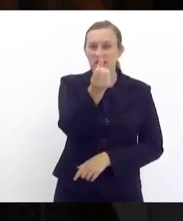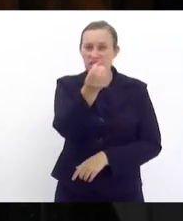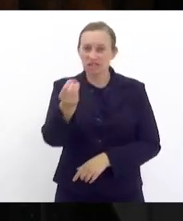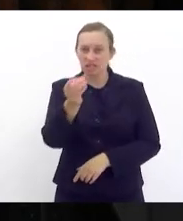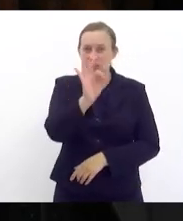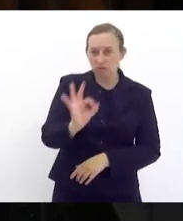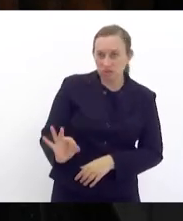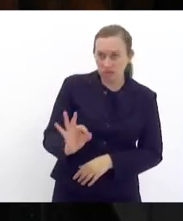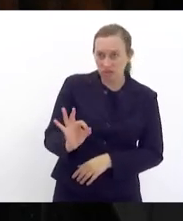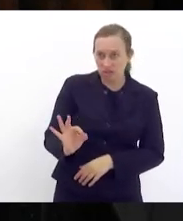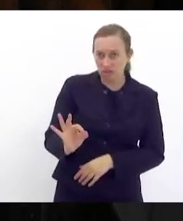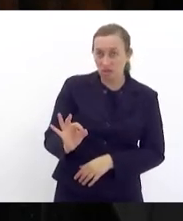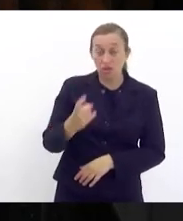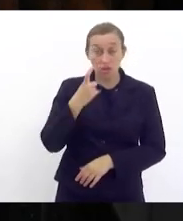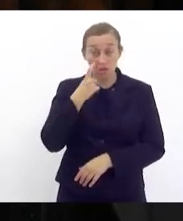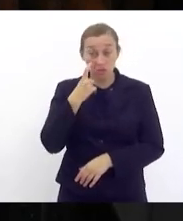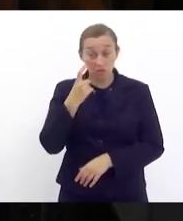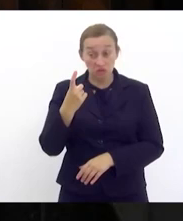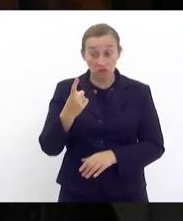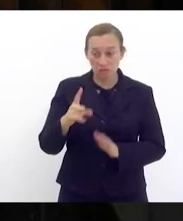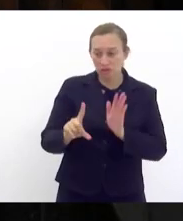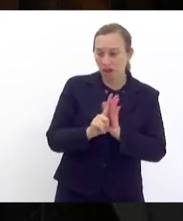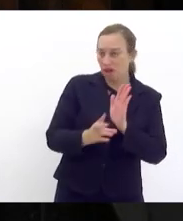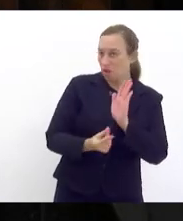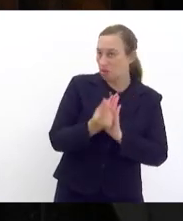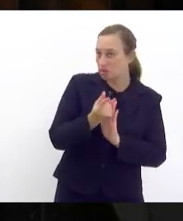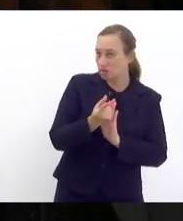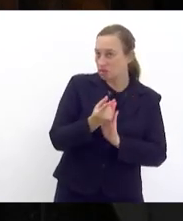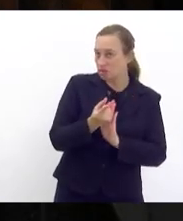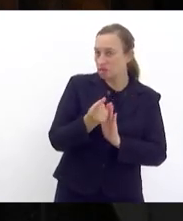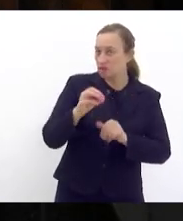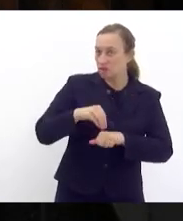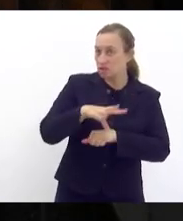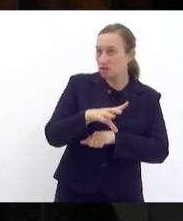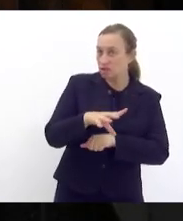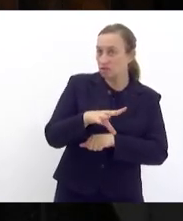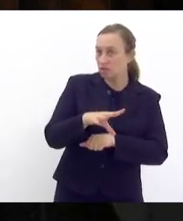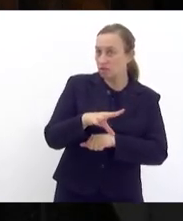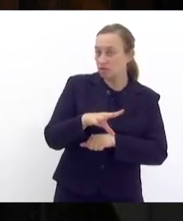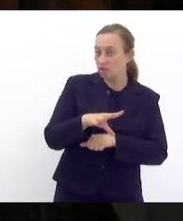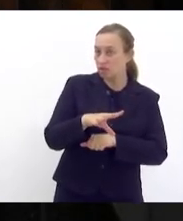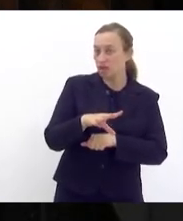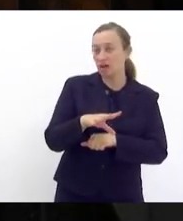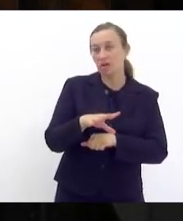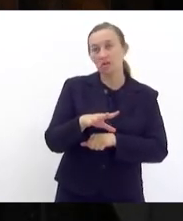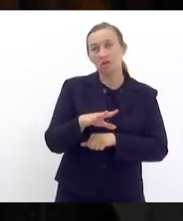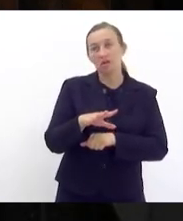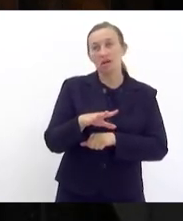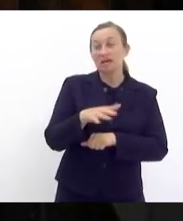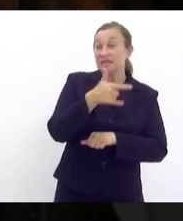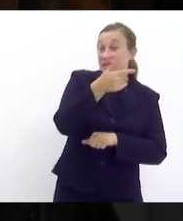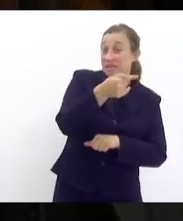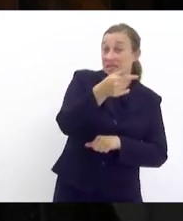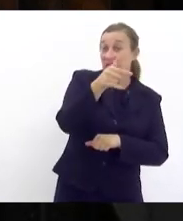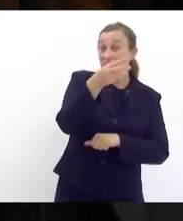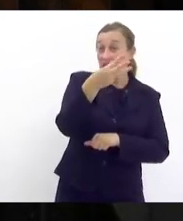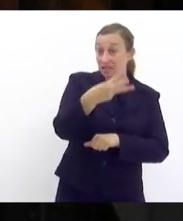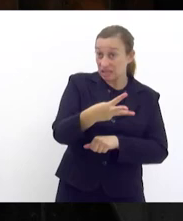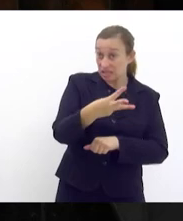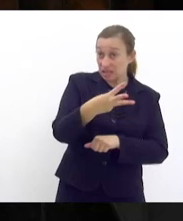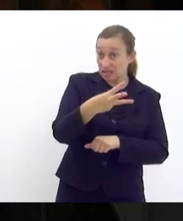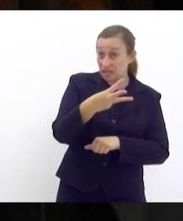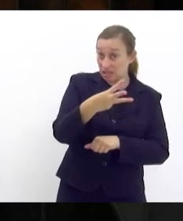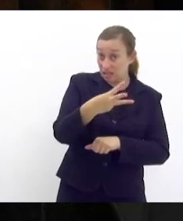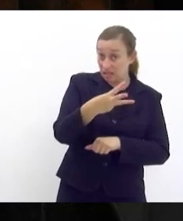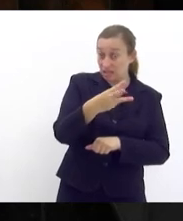as previsões que estão na LDO é desse indicador a justificar em torno de 73 pontos